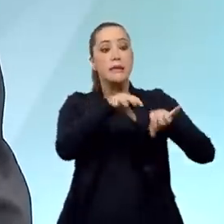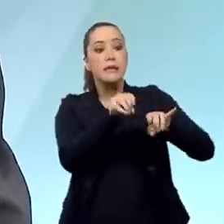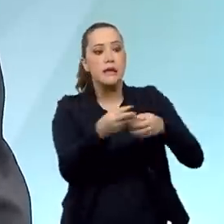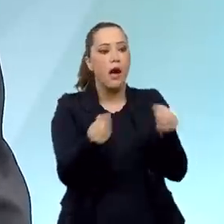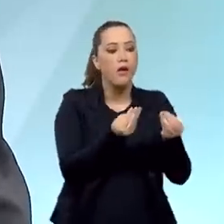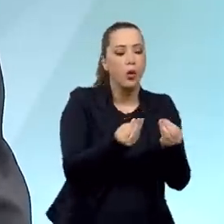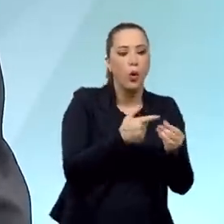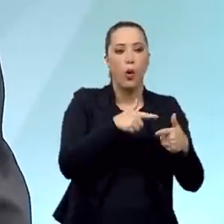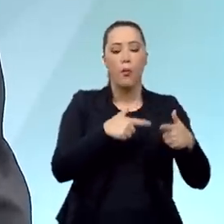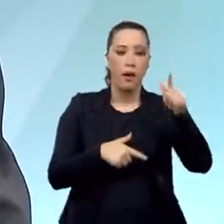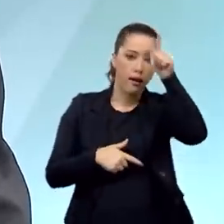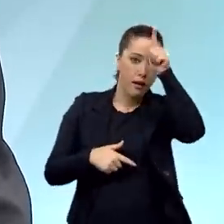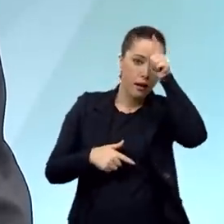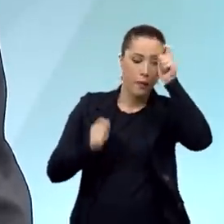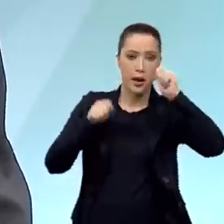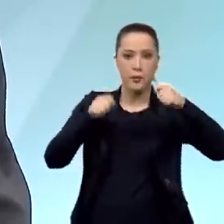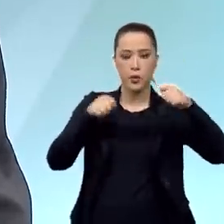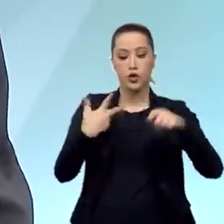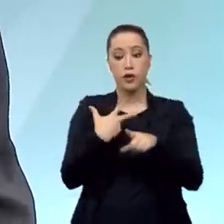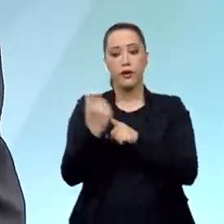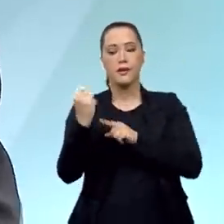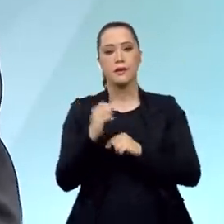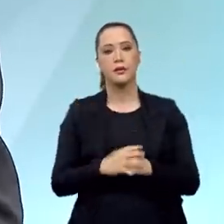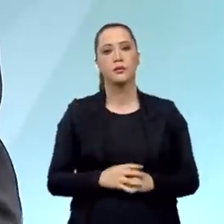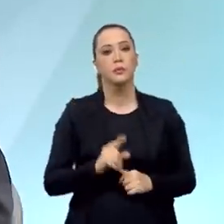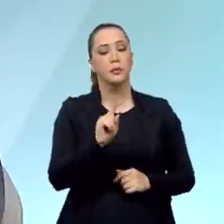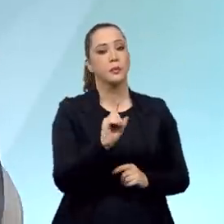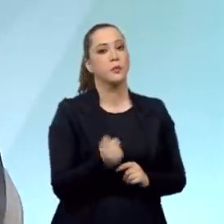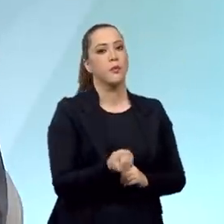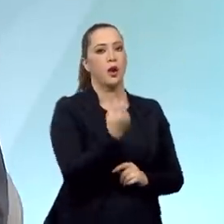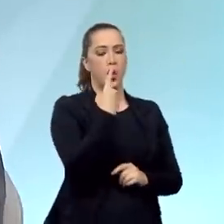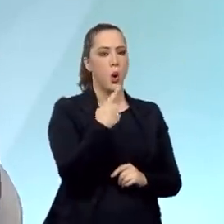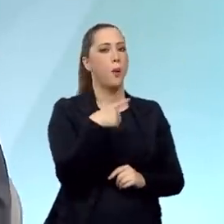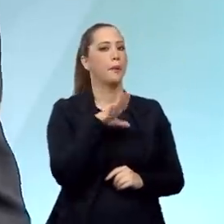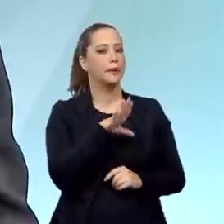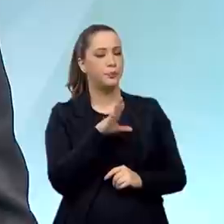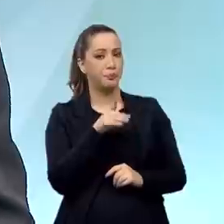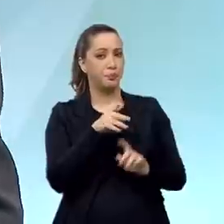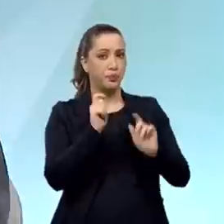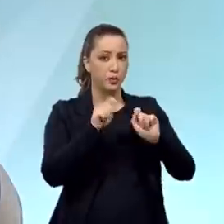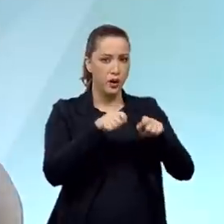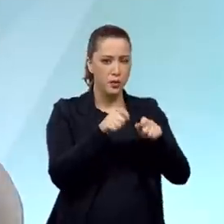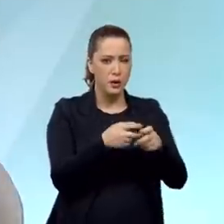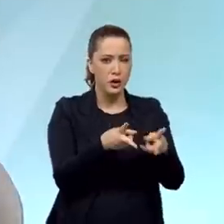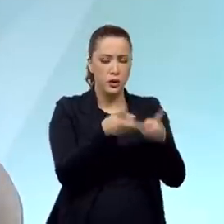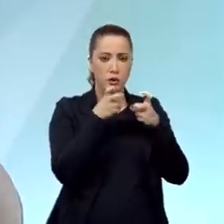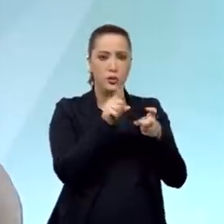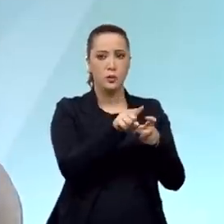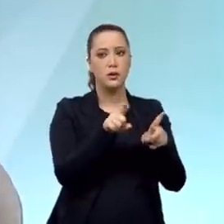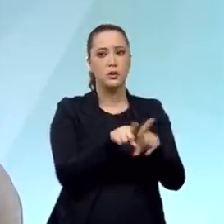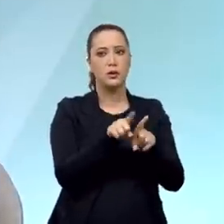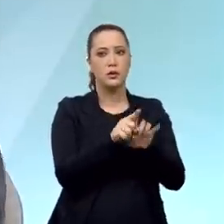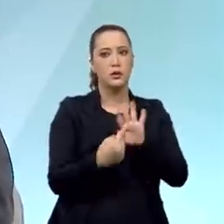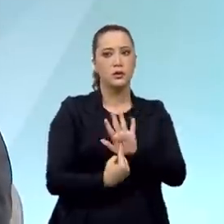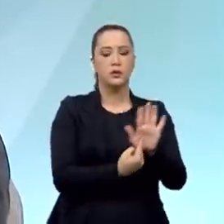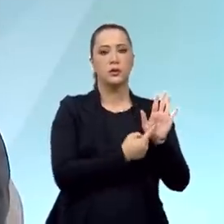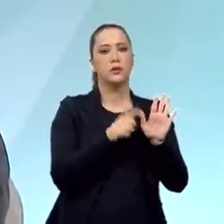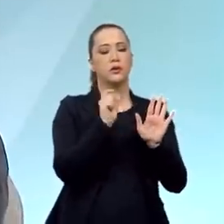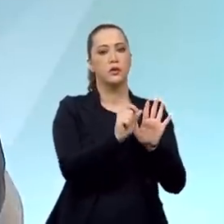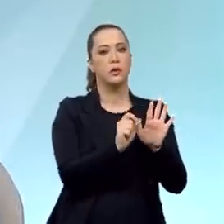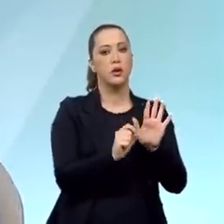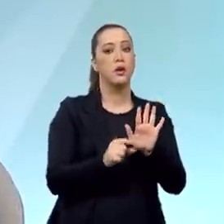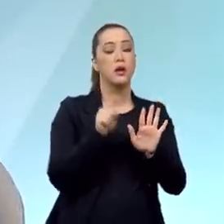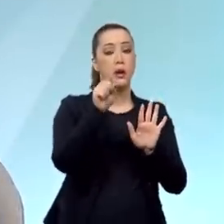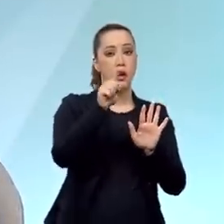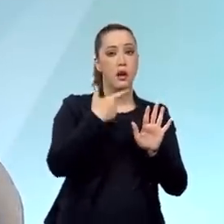aos mais novos. E uma característica dessa guerra, da conquista de Monte Castelo, e o Coronel Nestor fala isso, que eles,